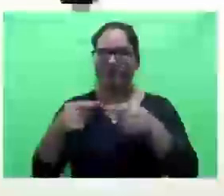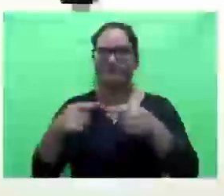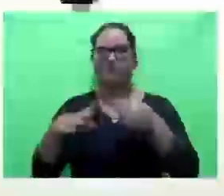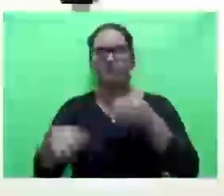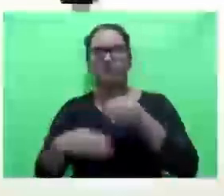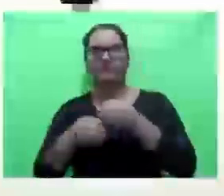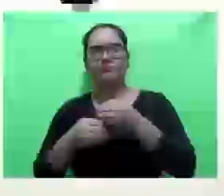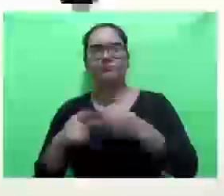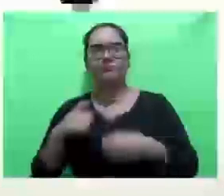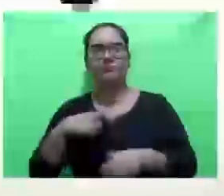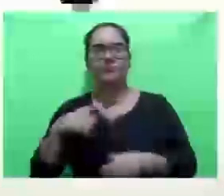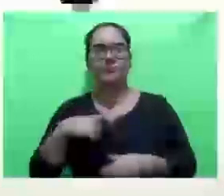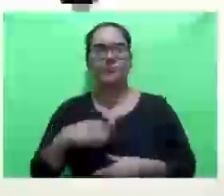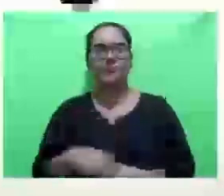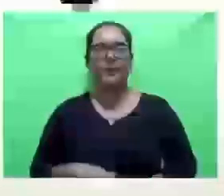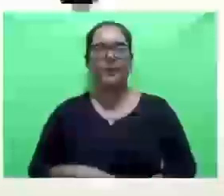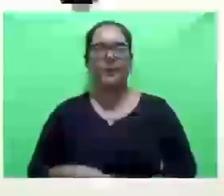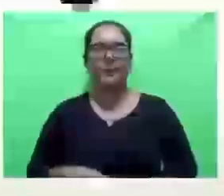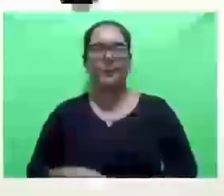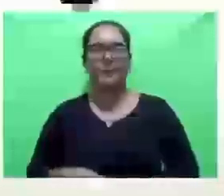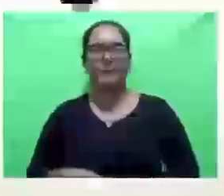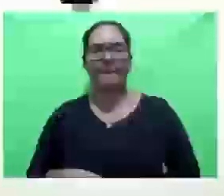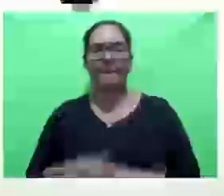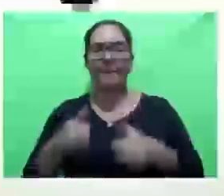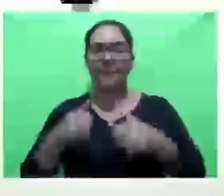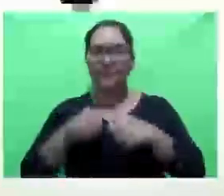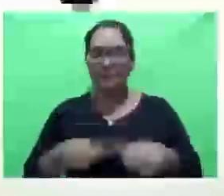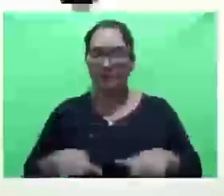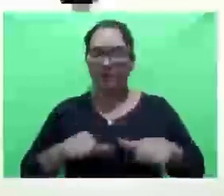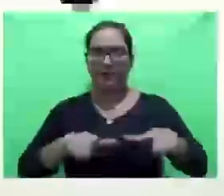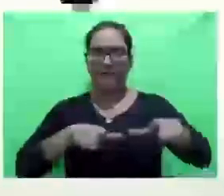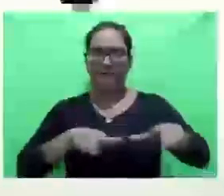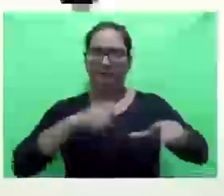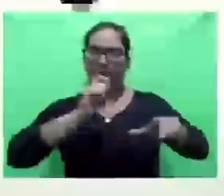no sítio Heights, estava com seus alvarás certinhos,